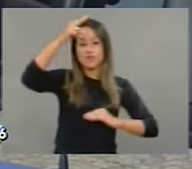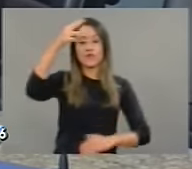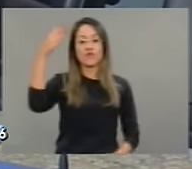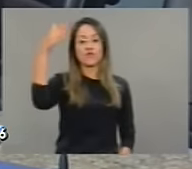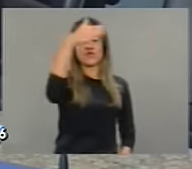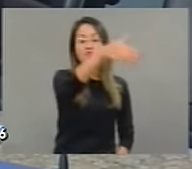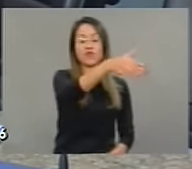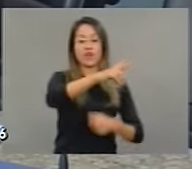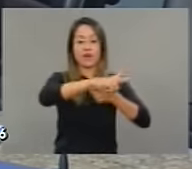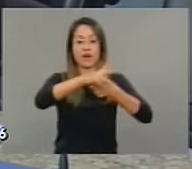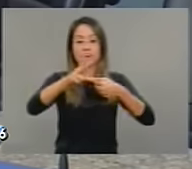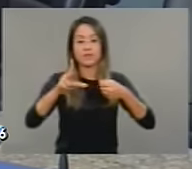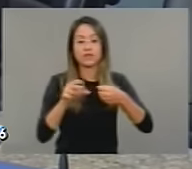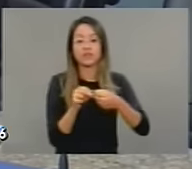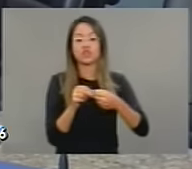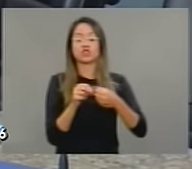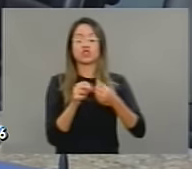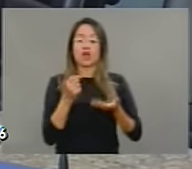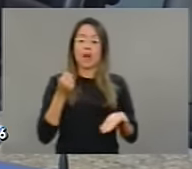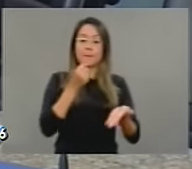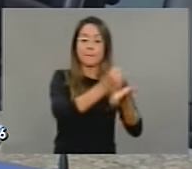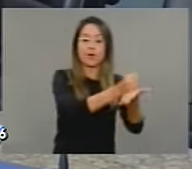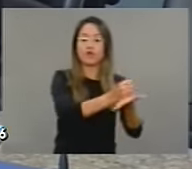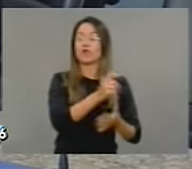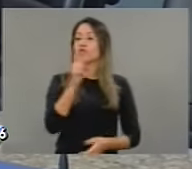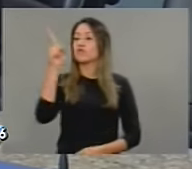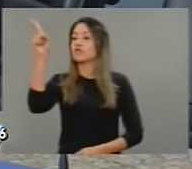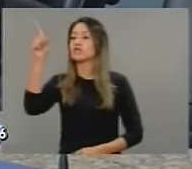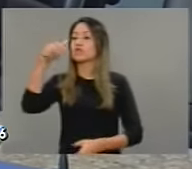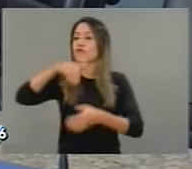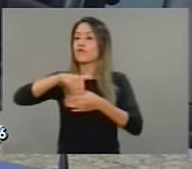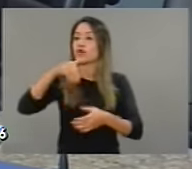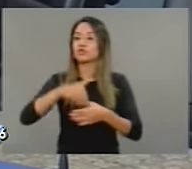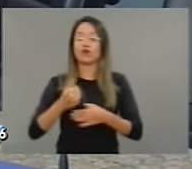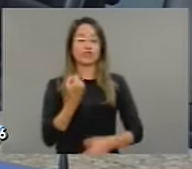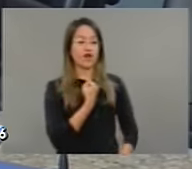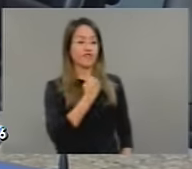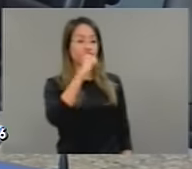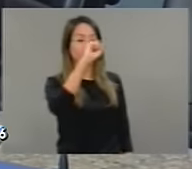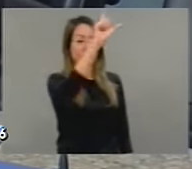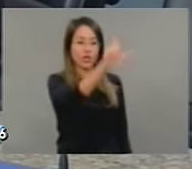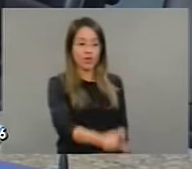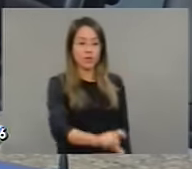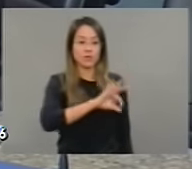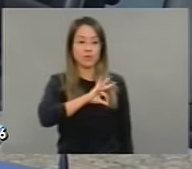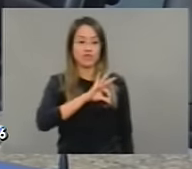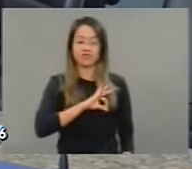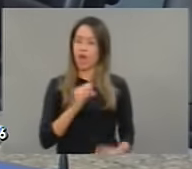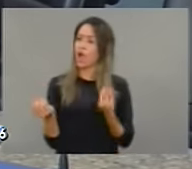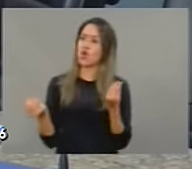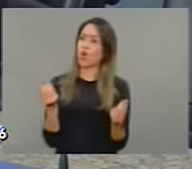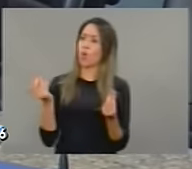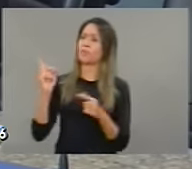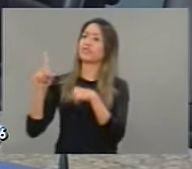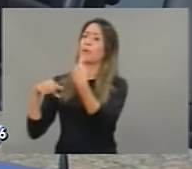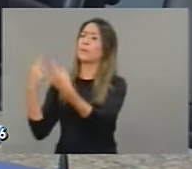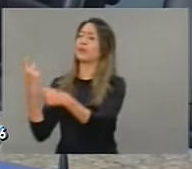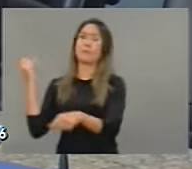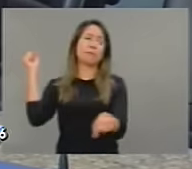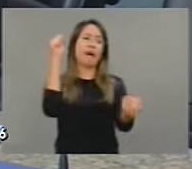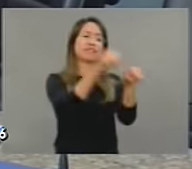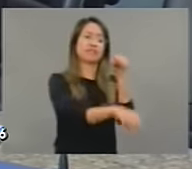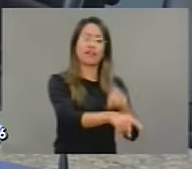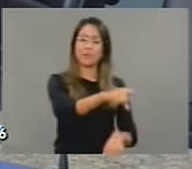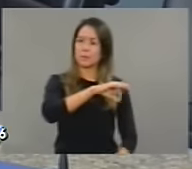pedir apoio para vossa excelência votar a favor, vossa excelência fez várias emendas para tentar contemplar a categoria, debateu, discutiu para tentar aprovar